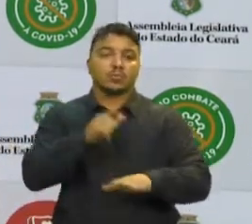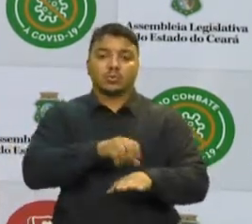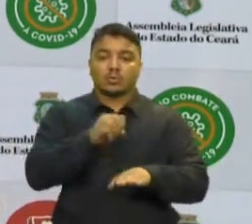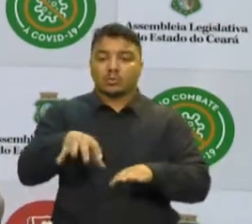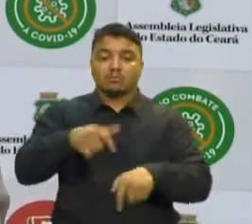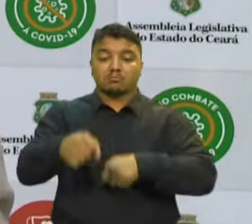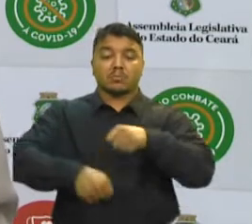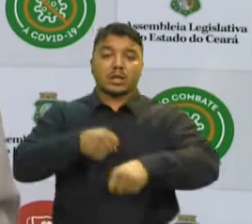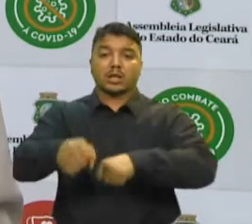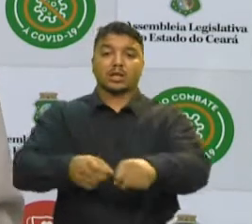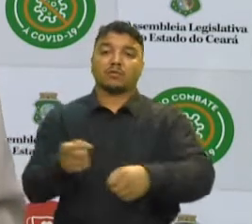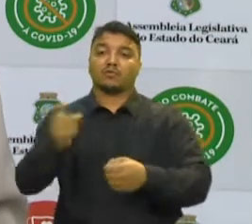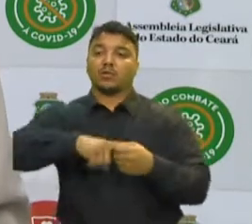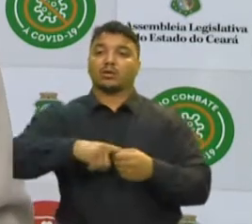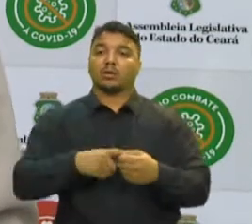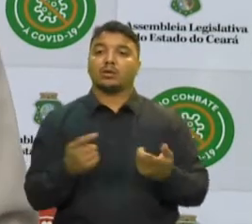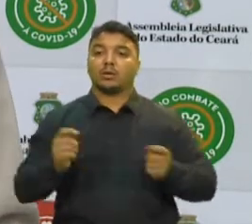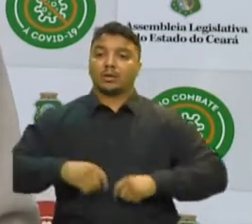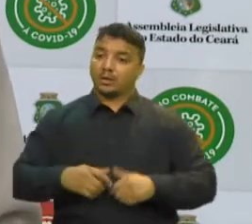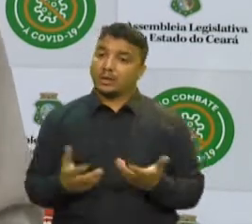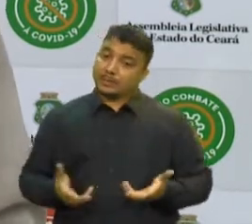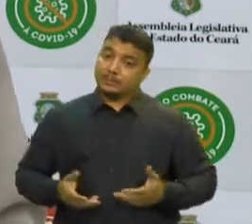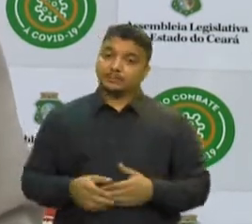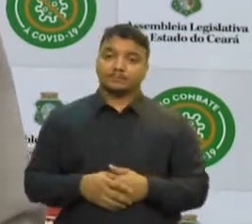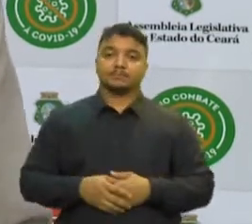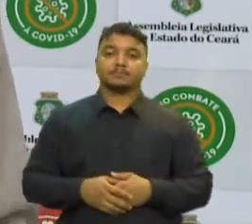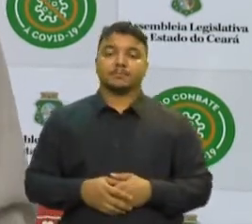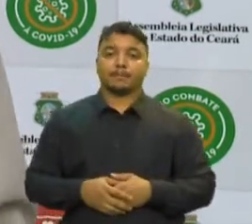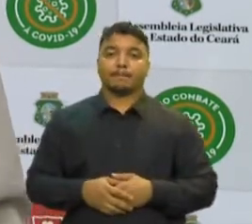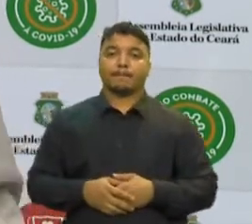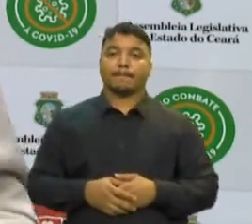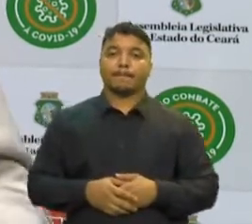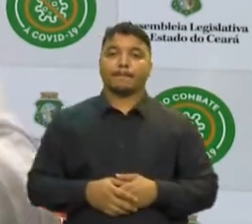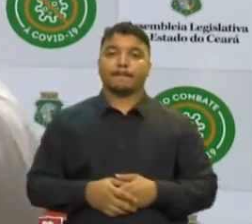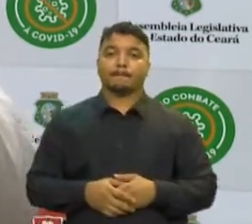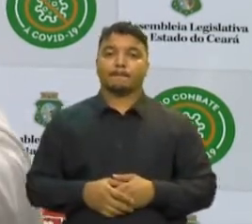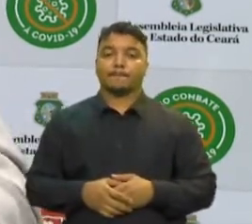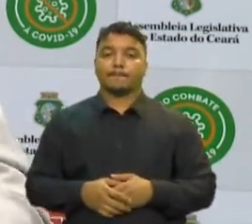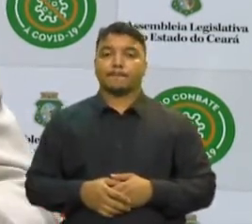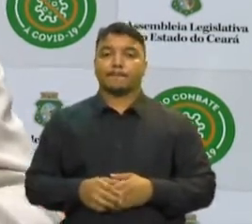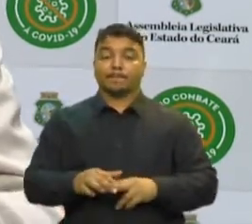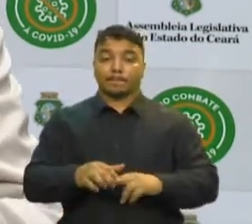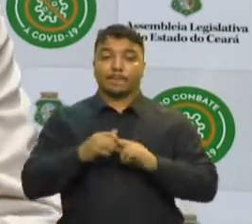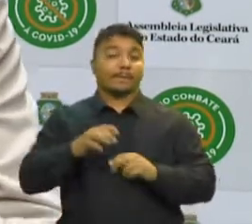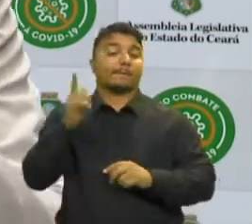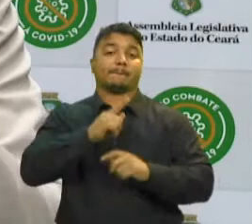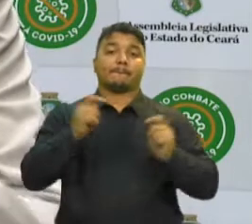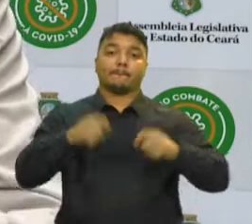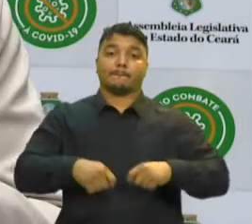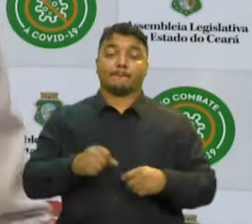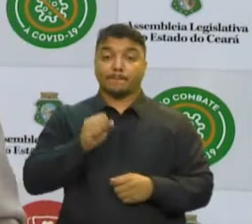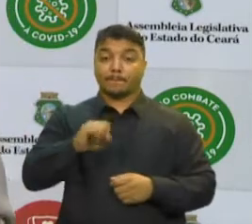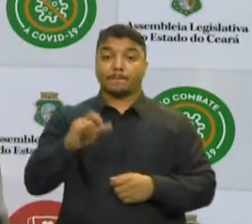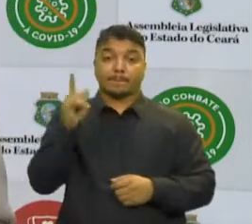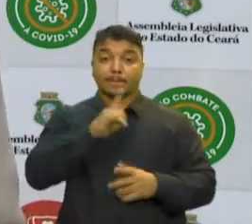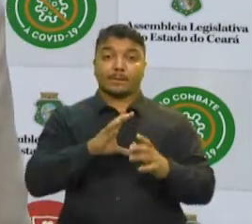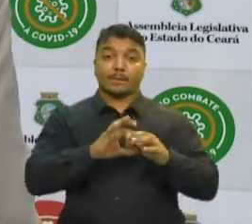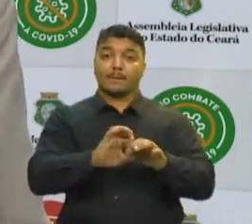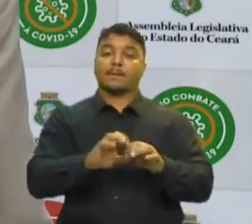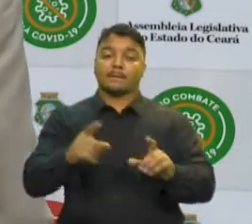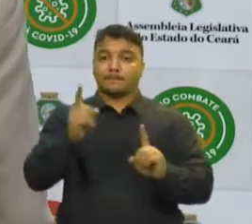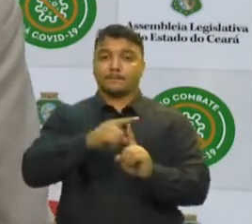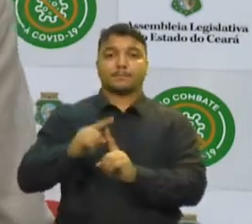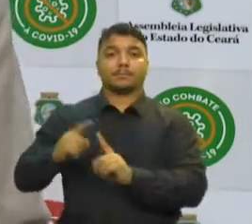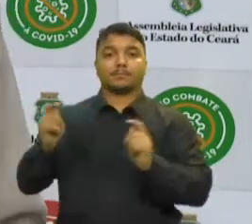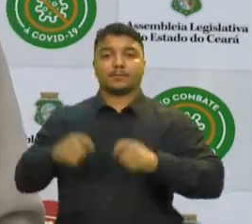o período, o percurso final de bicicleta Isso só será possível mediante conexão intermodal Isso